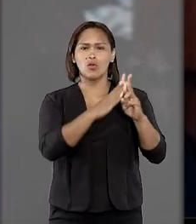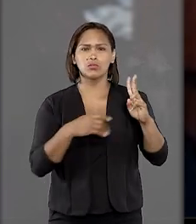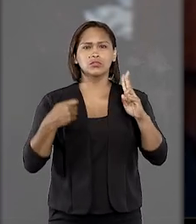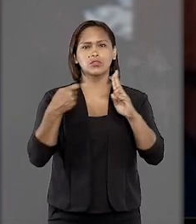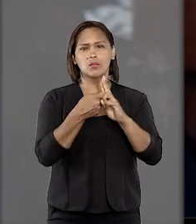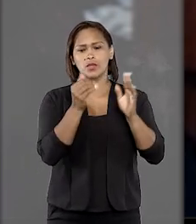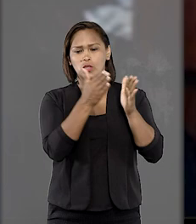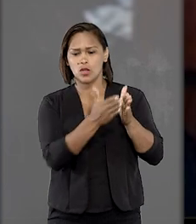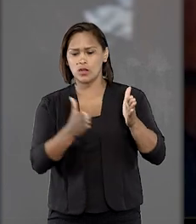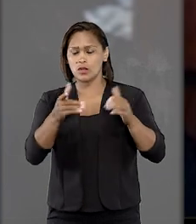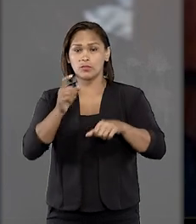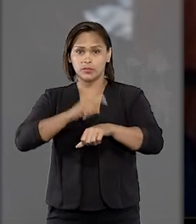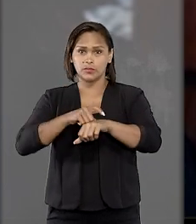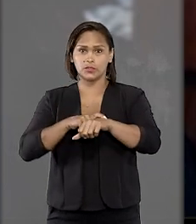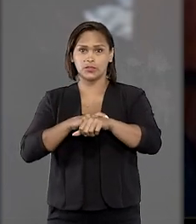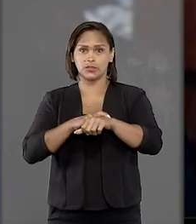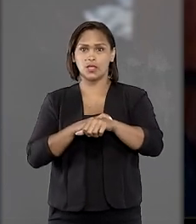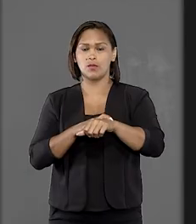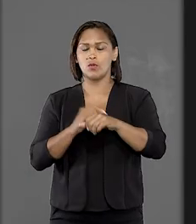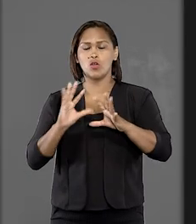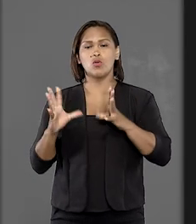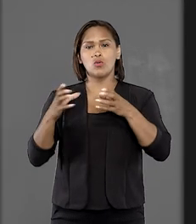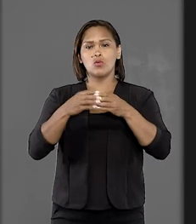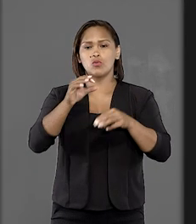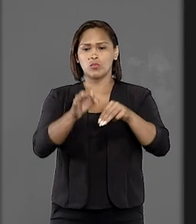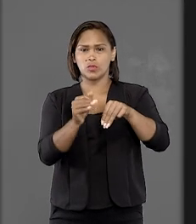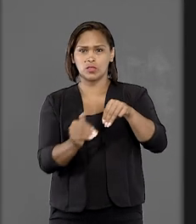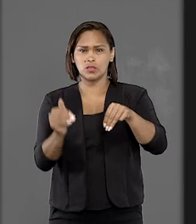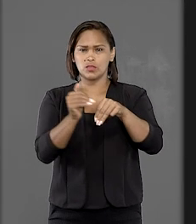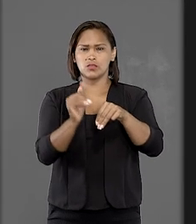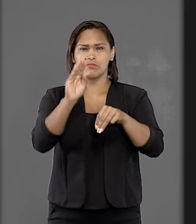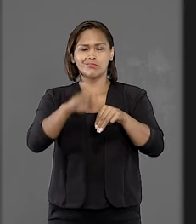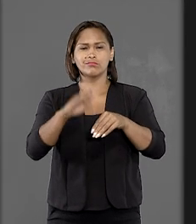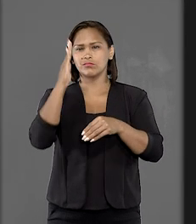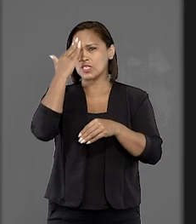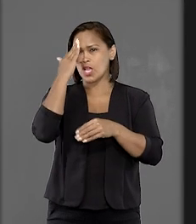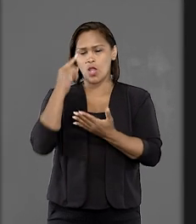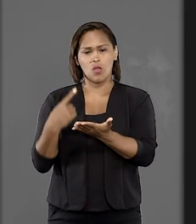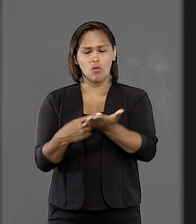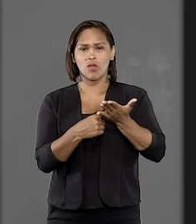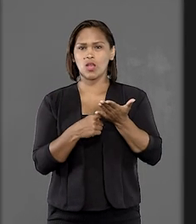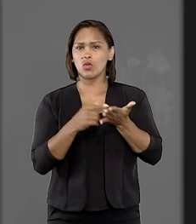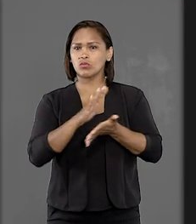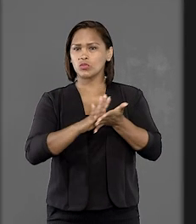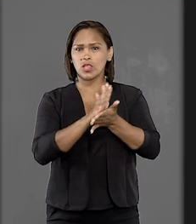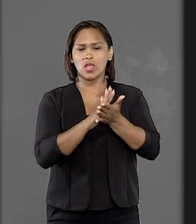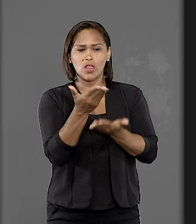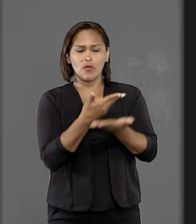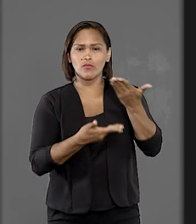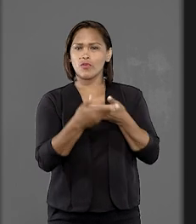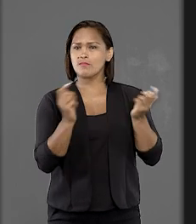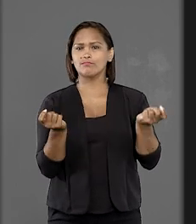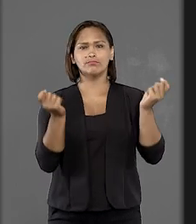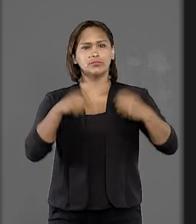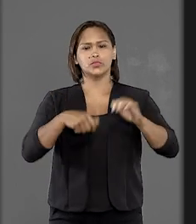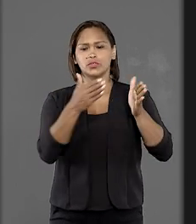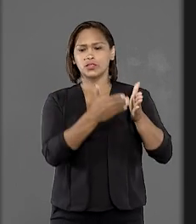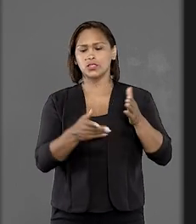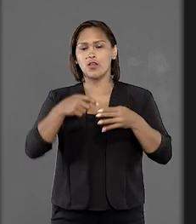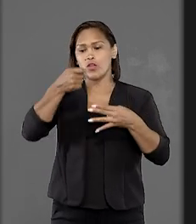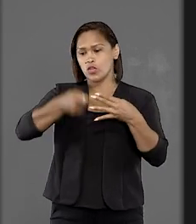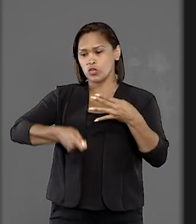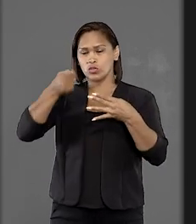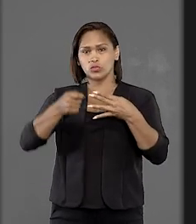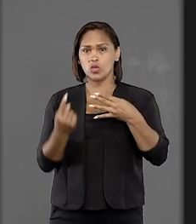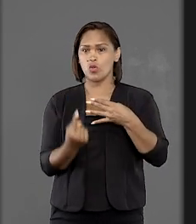todas as partes sobre a ampliação do tempo, o colegiado entendeu que, sem um acordo entre os envolvidos, não é possível